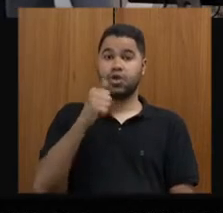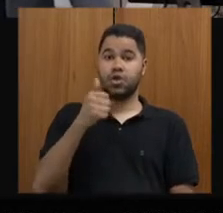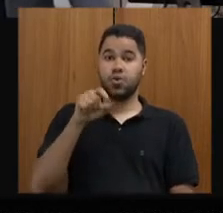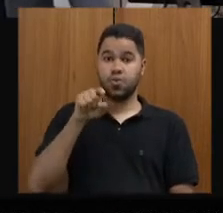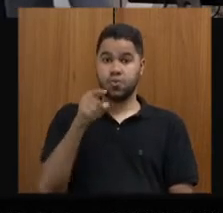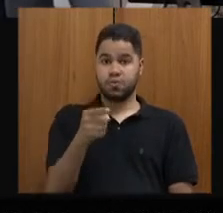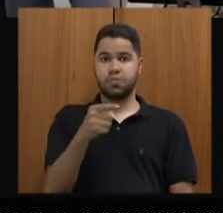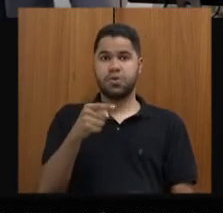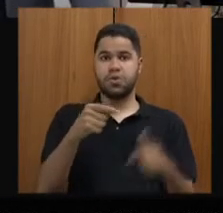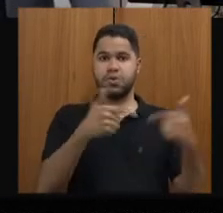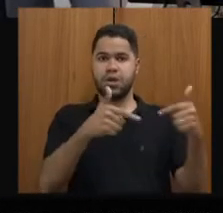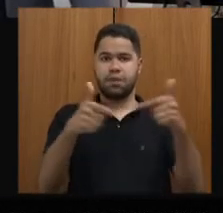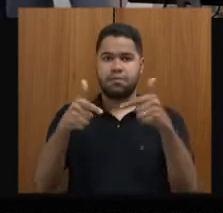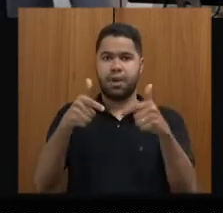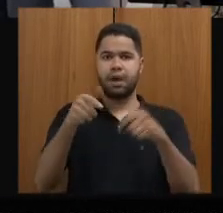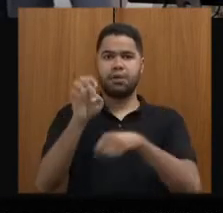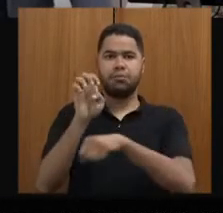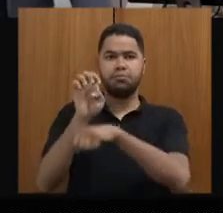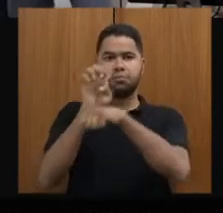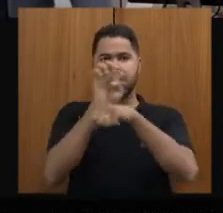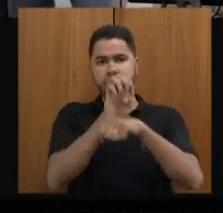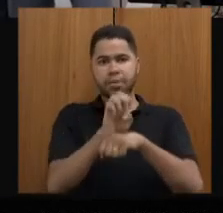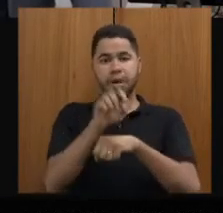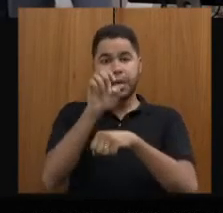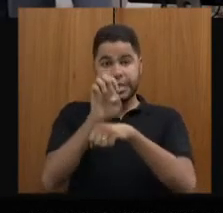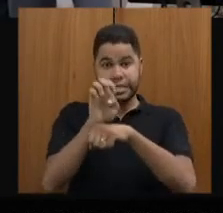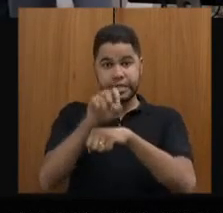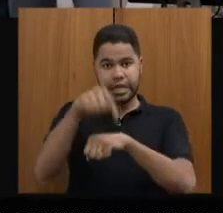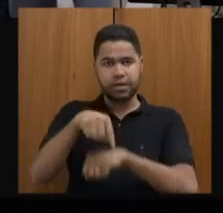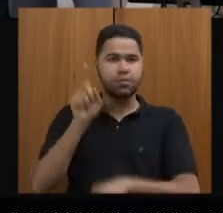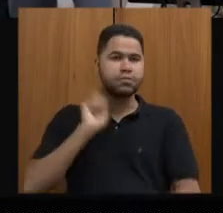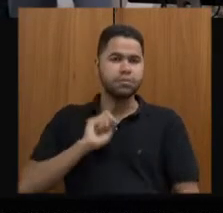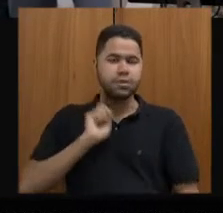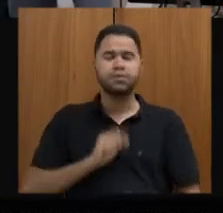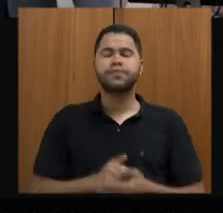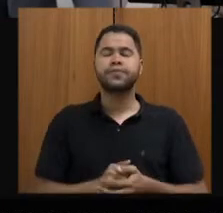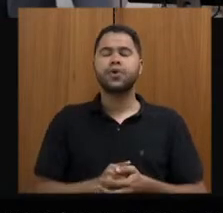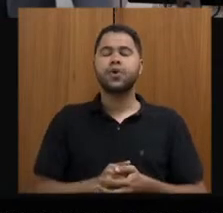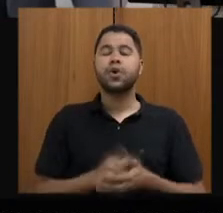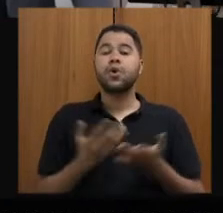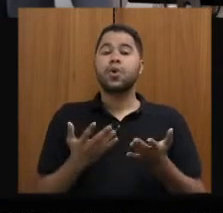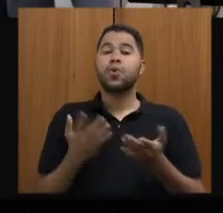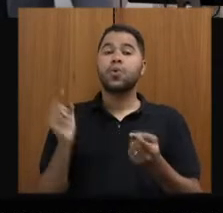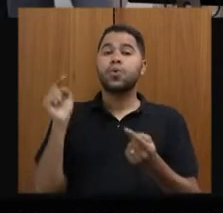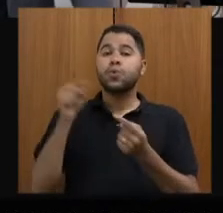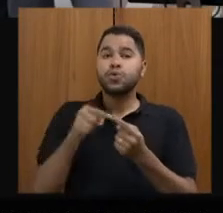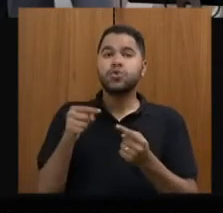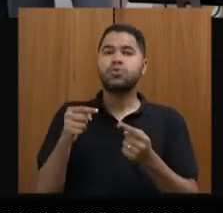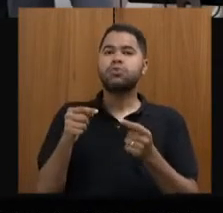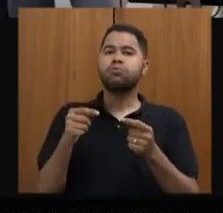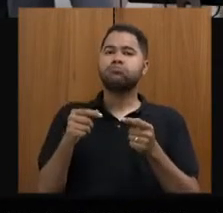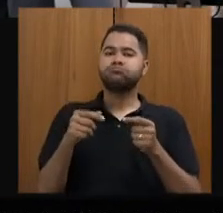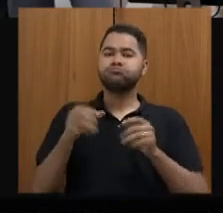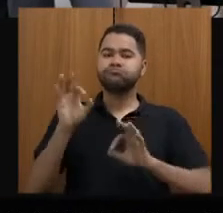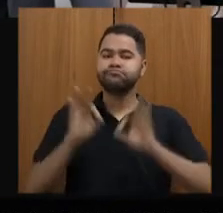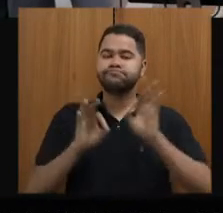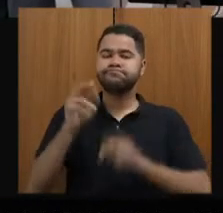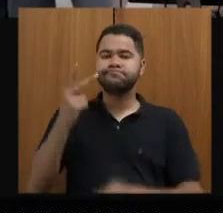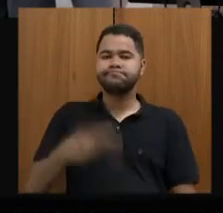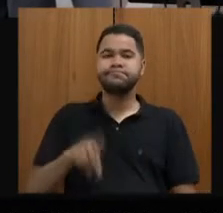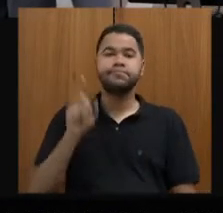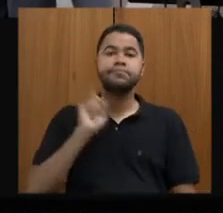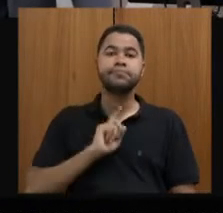empregos em todo o Estado de Minas Gerais. Os objetivos do Reviva Turismo é posicionar Minas Gerais como um dos